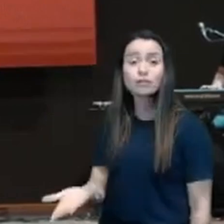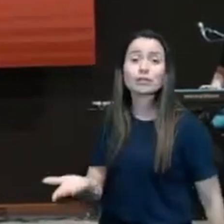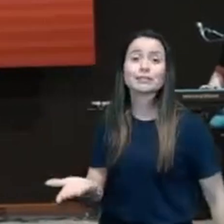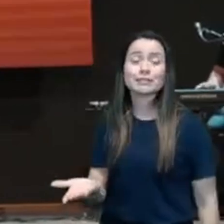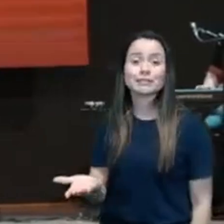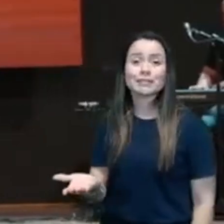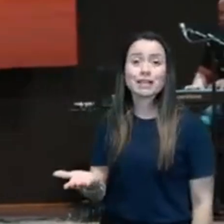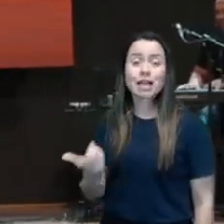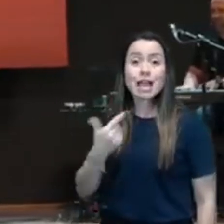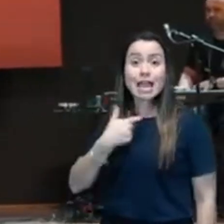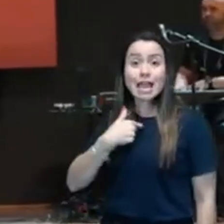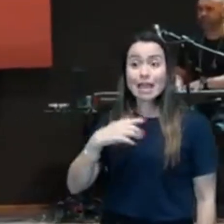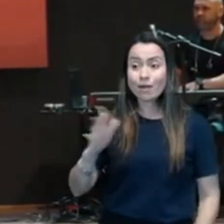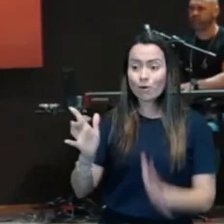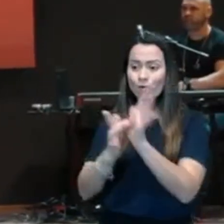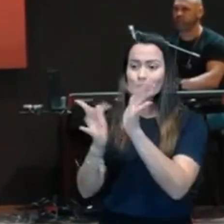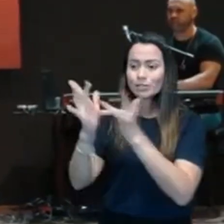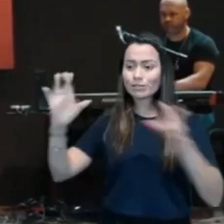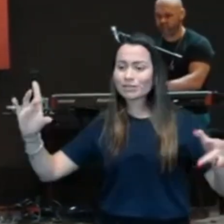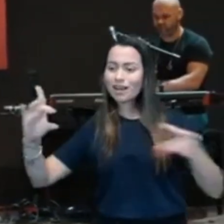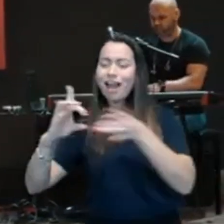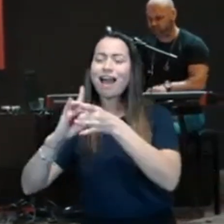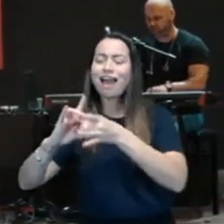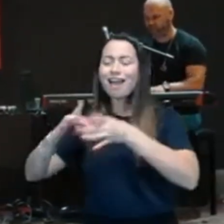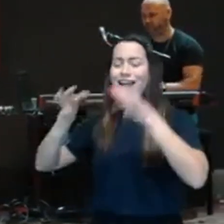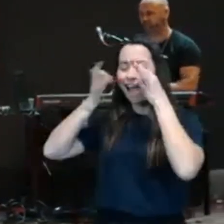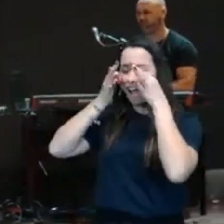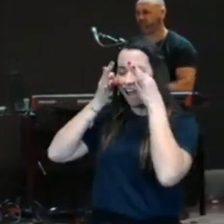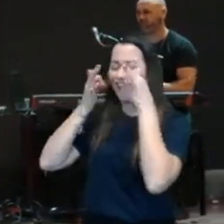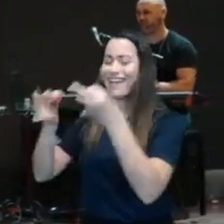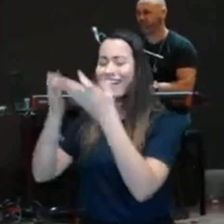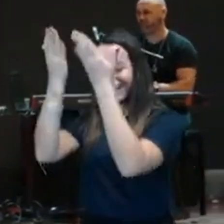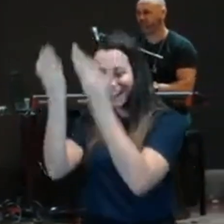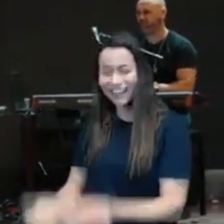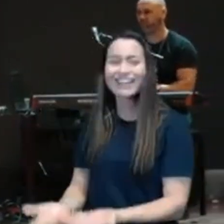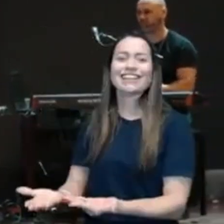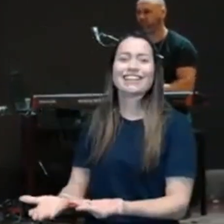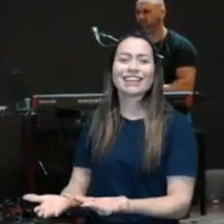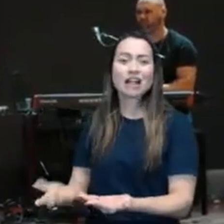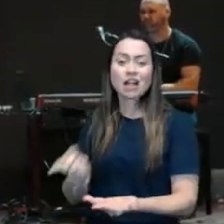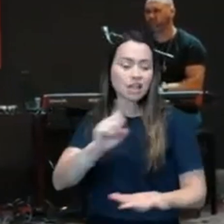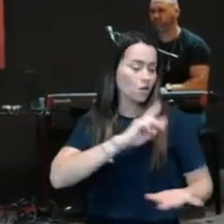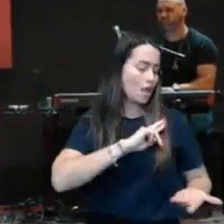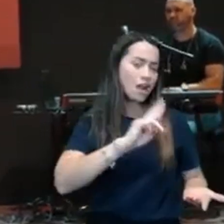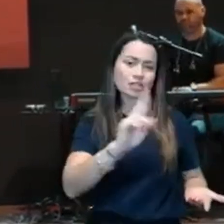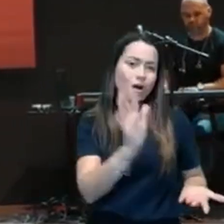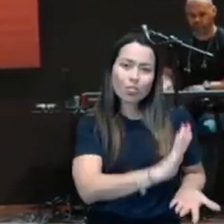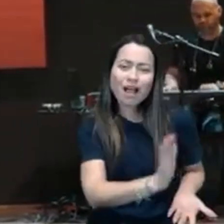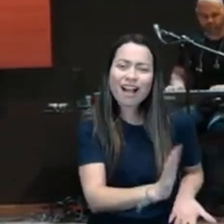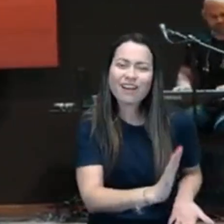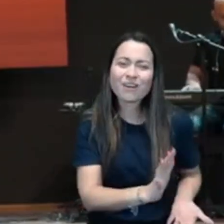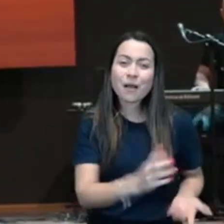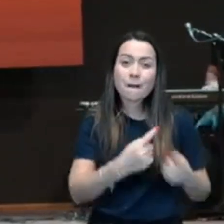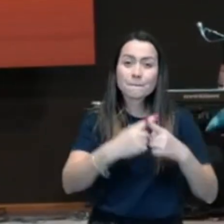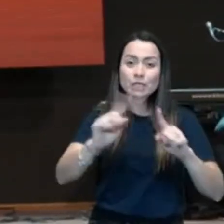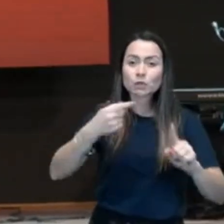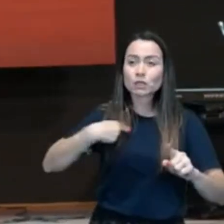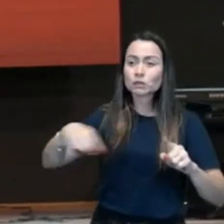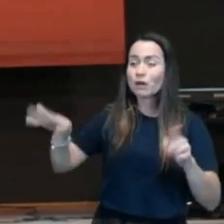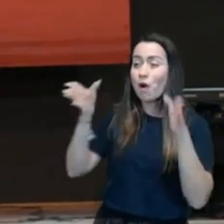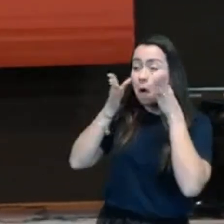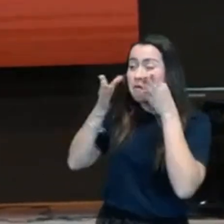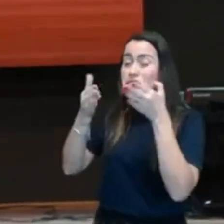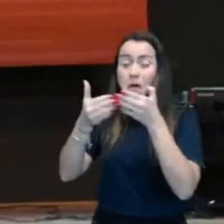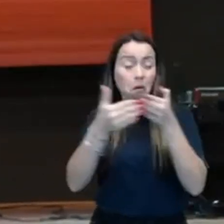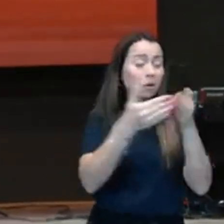Eu estou ligado nele, é ele que me importa, os meus olhos estão nele. Só que quando os meus olhos estão em qualquer outra coisa, e eu